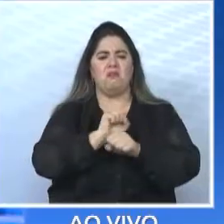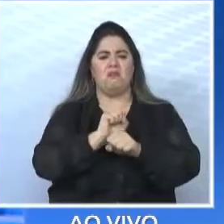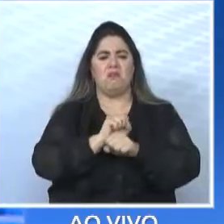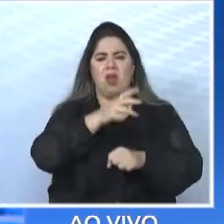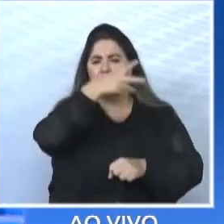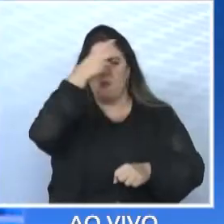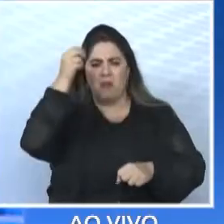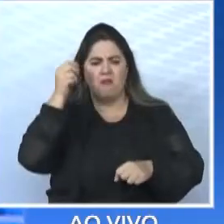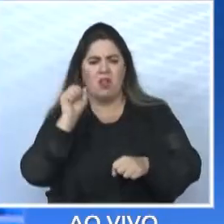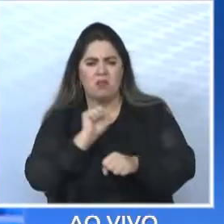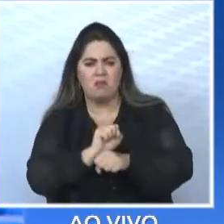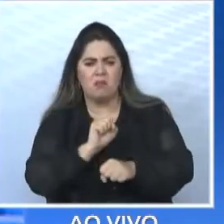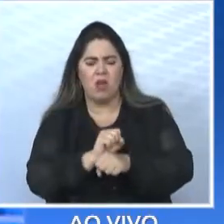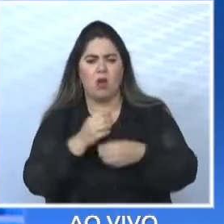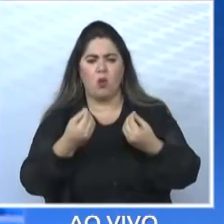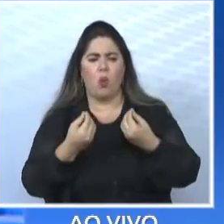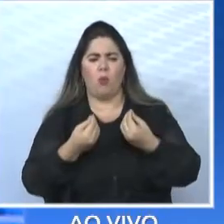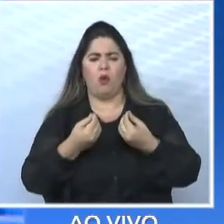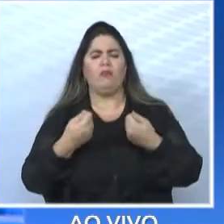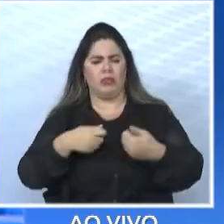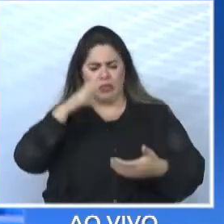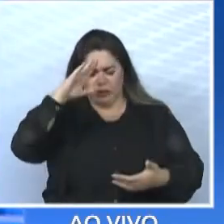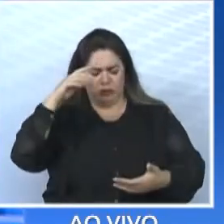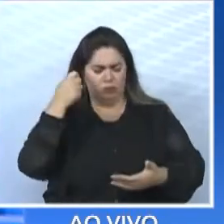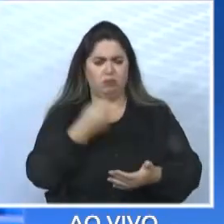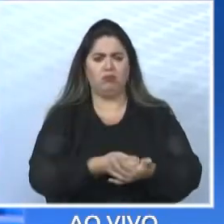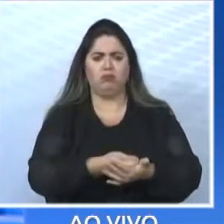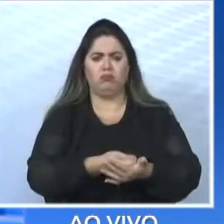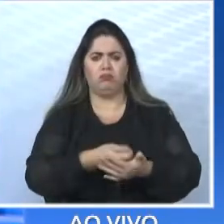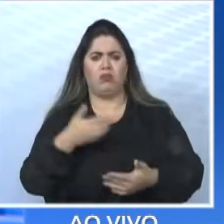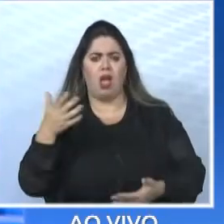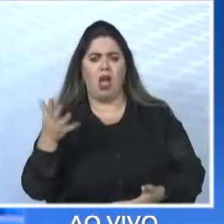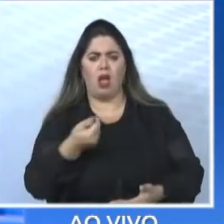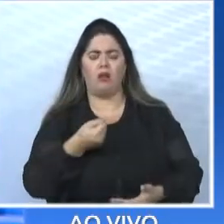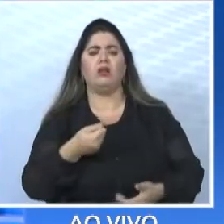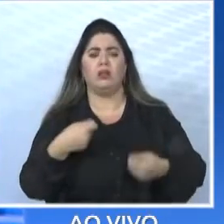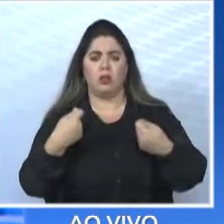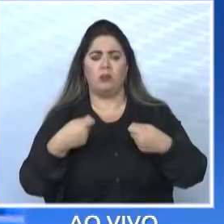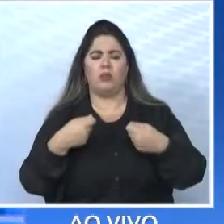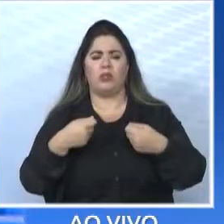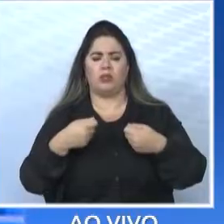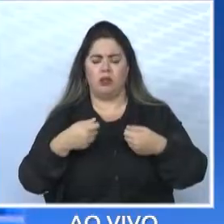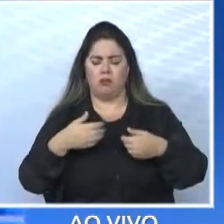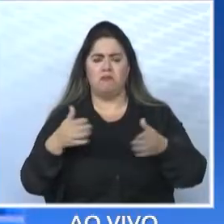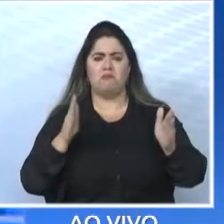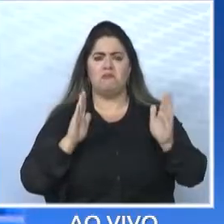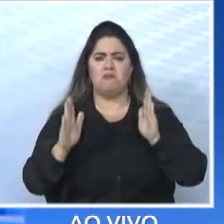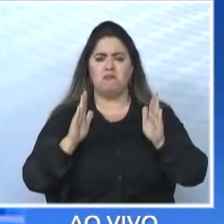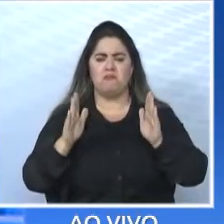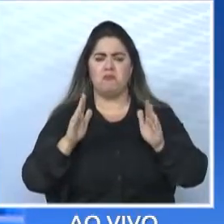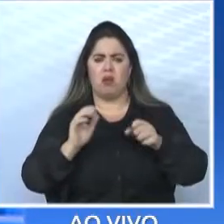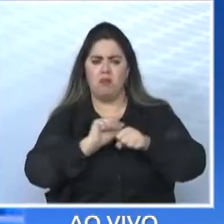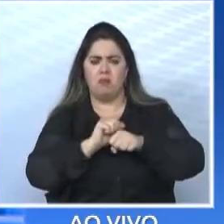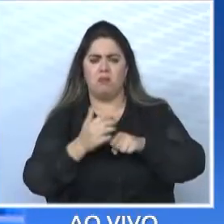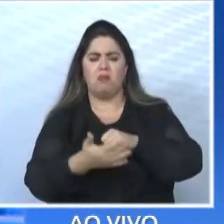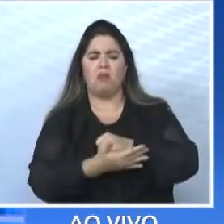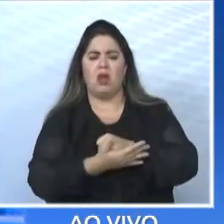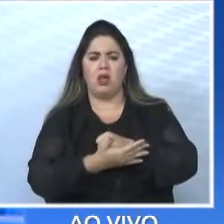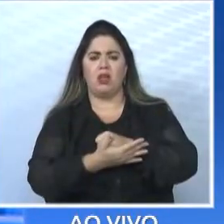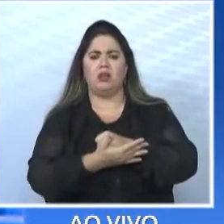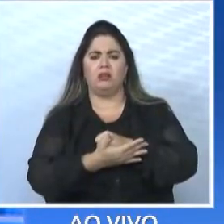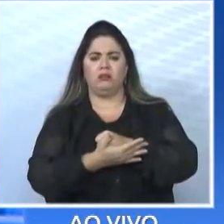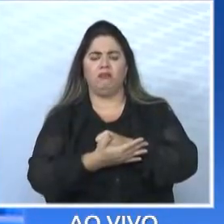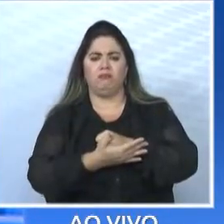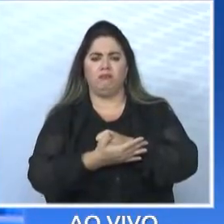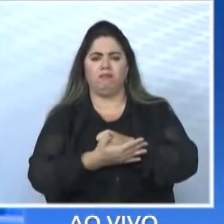tem que tomar decisão rápida. E aí, nessa linha do Covid, nessa linha desse sofrimento, conversar com a